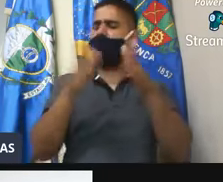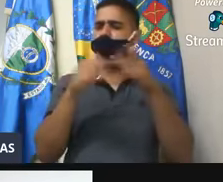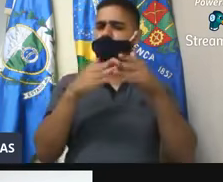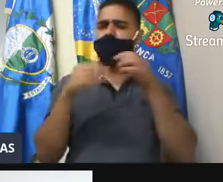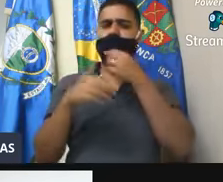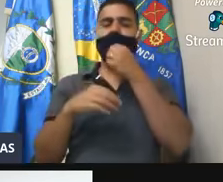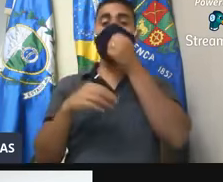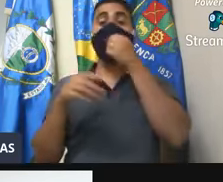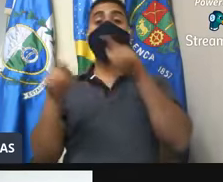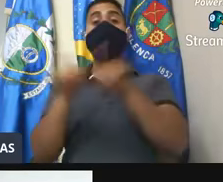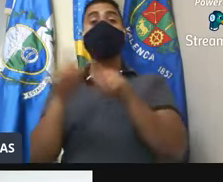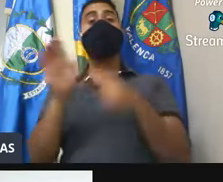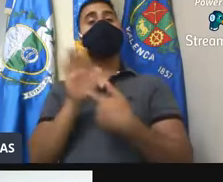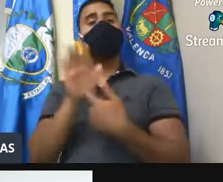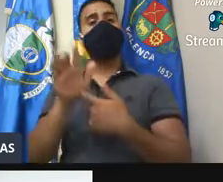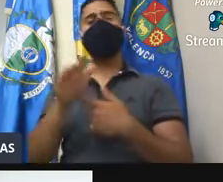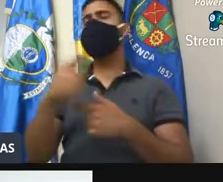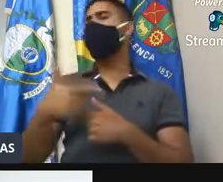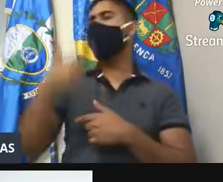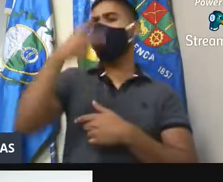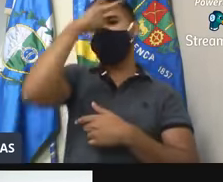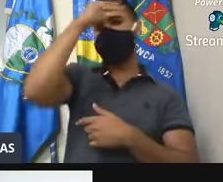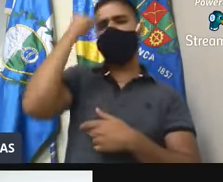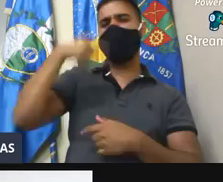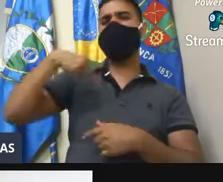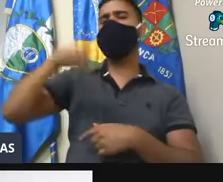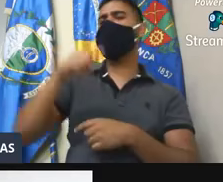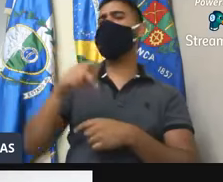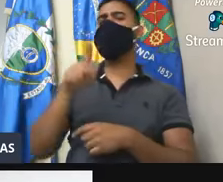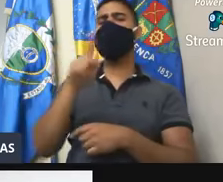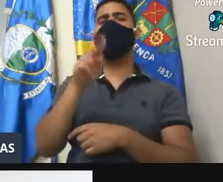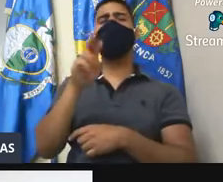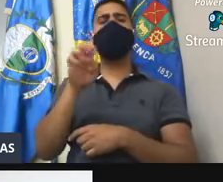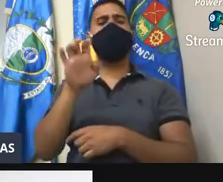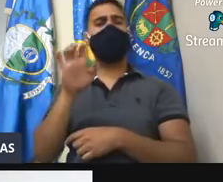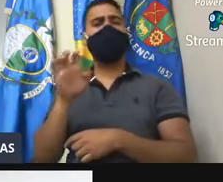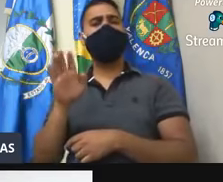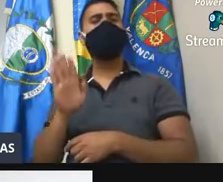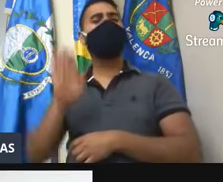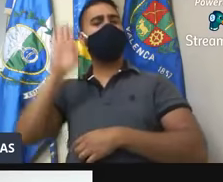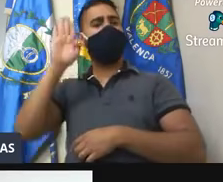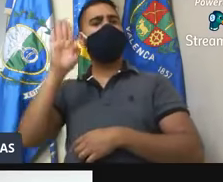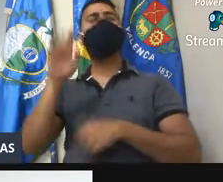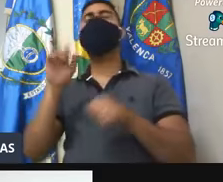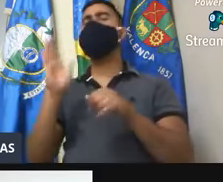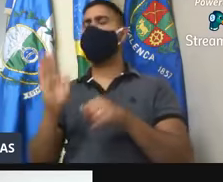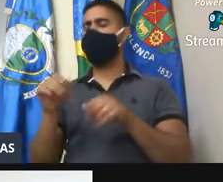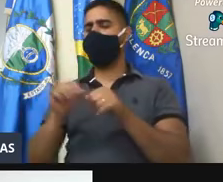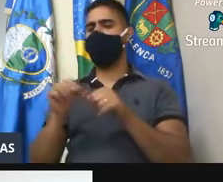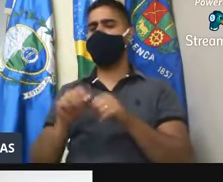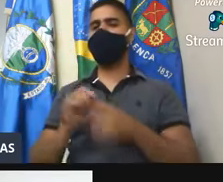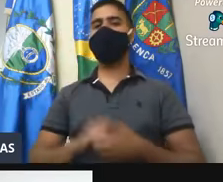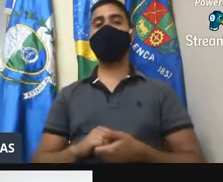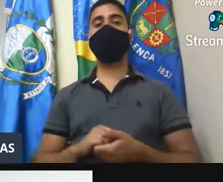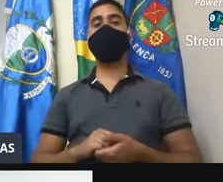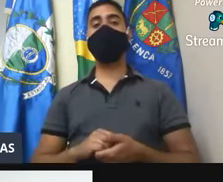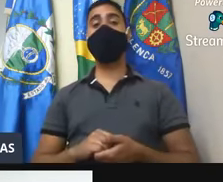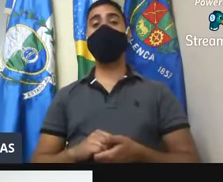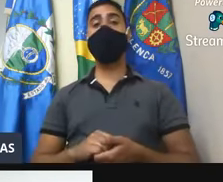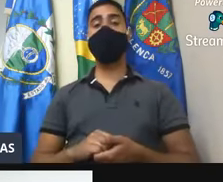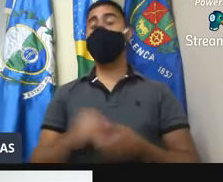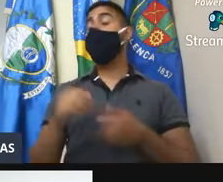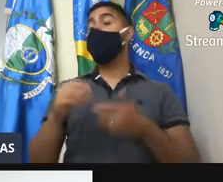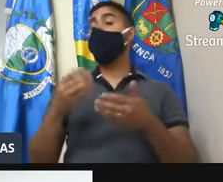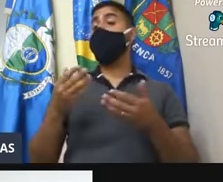já fiz uma indicação. Levei esse prefeito lá. Outros pré-candidatos já fizeram. Volto a dizer, o estadista, ele não faz